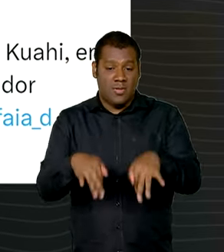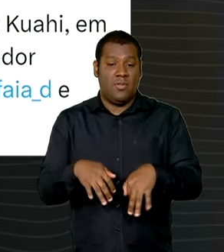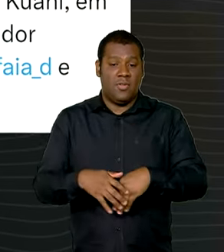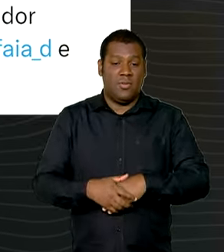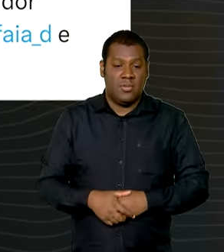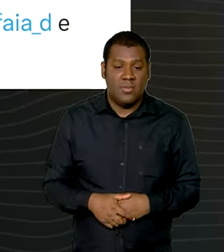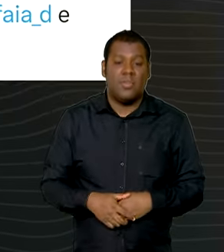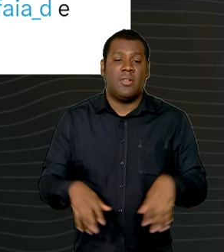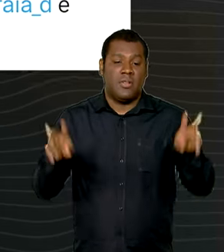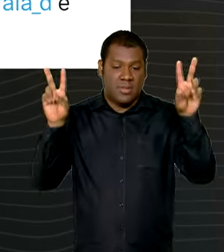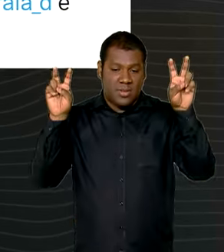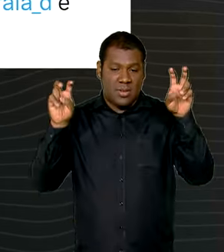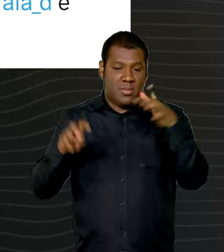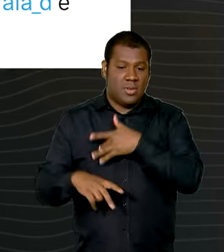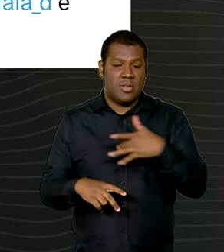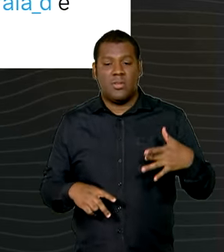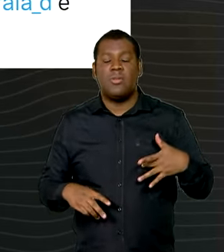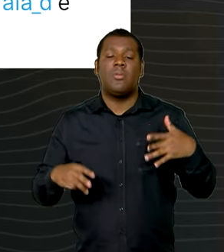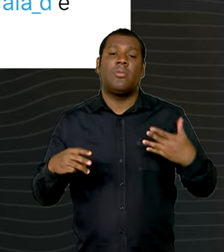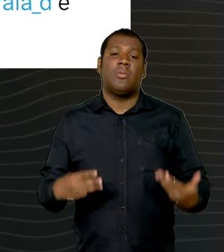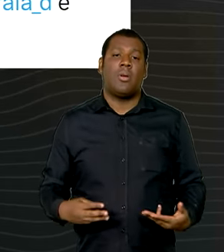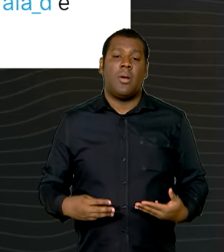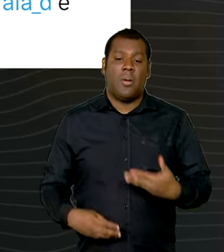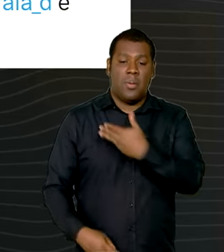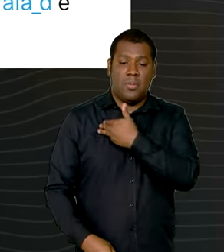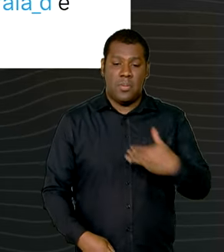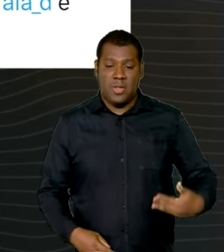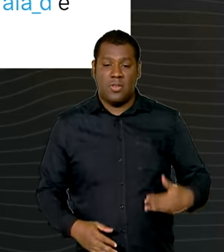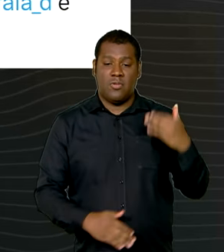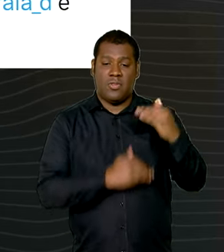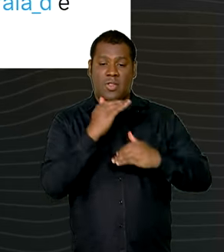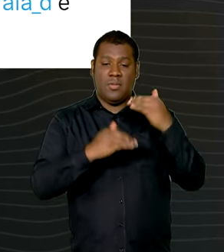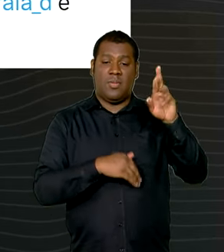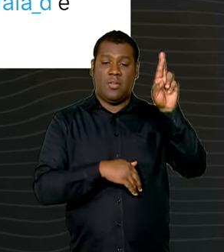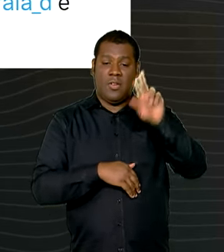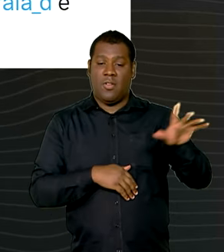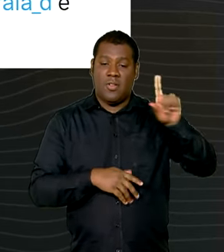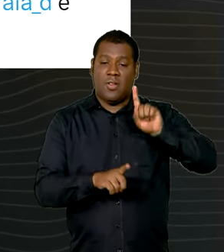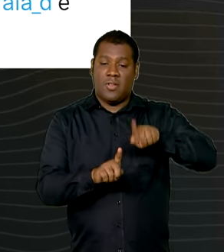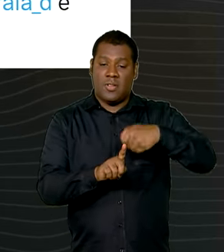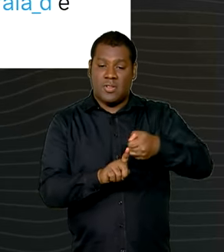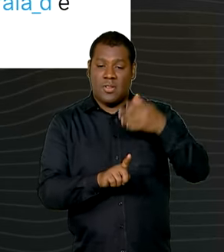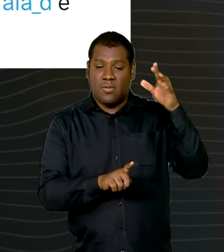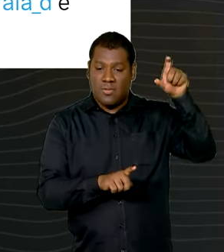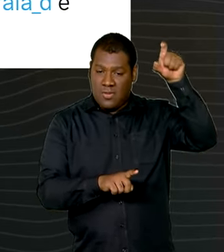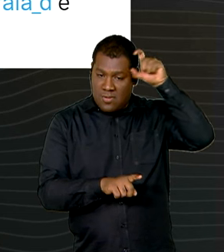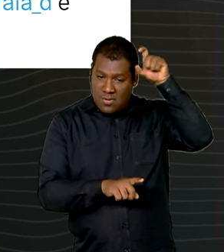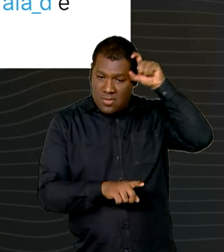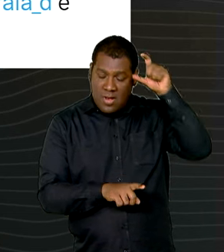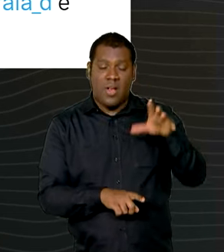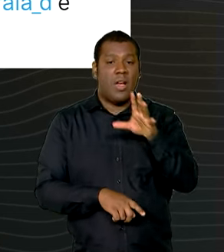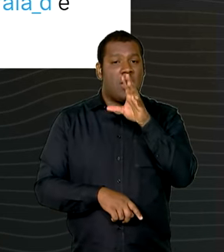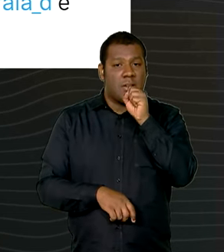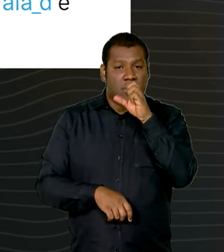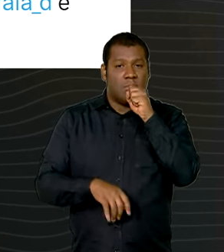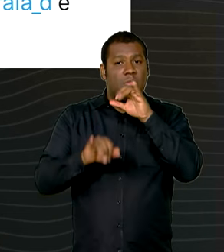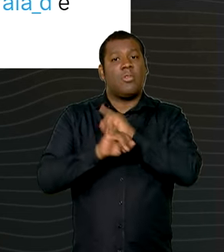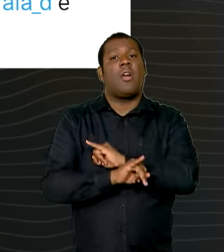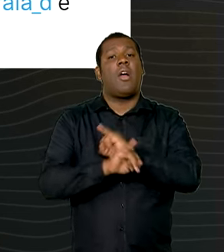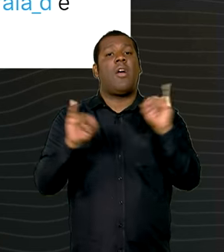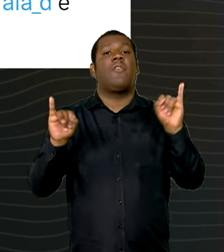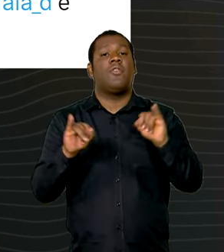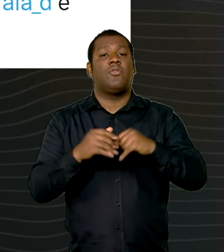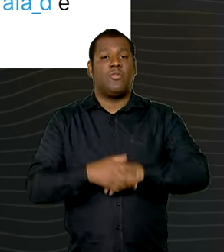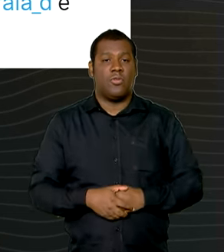mais de saúde o ministro do desenvolvimento regional Valdez Góes divulgou no sábado uma ação em que